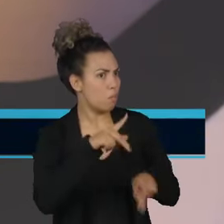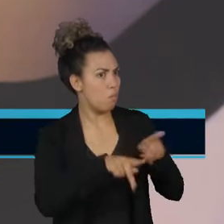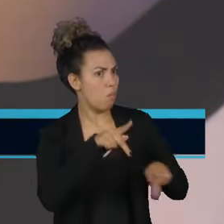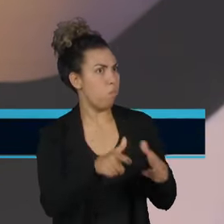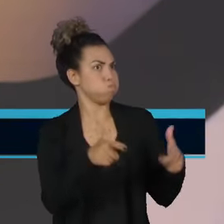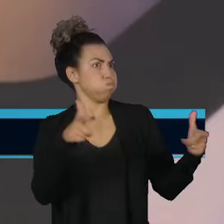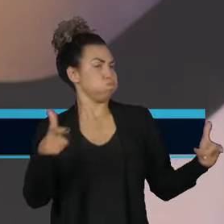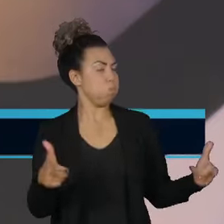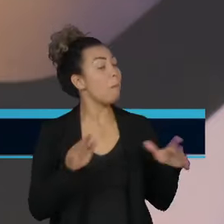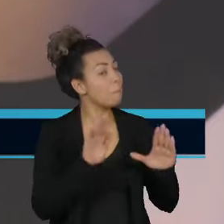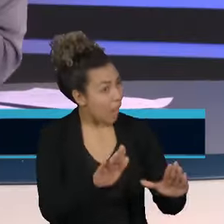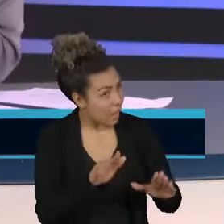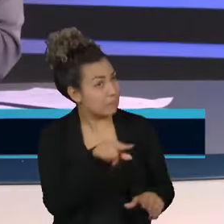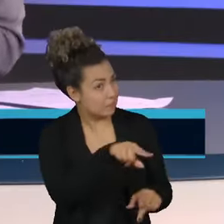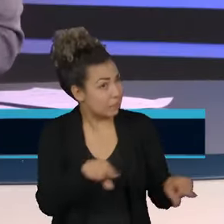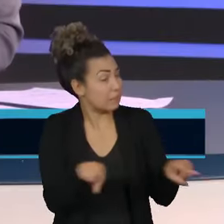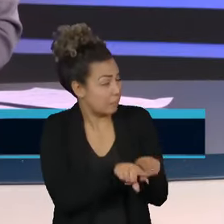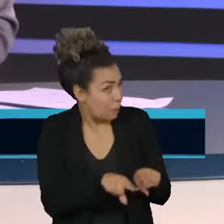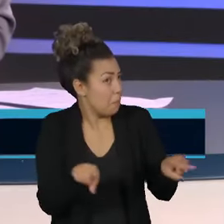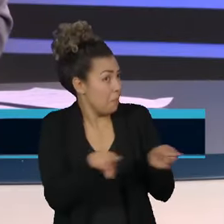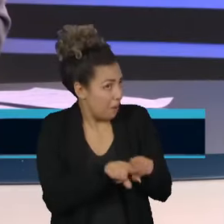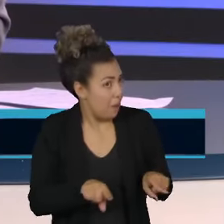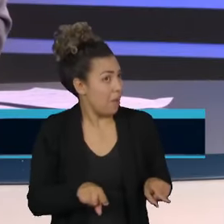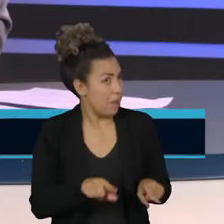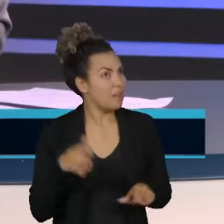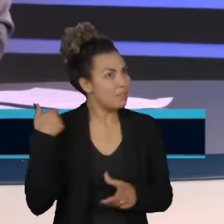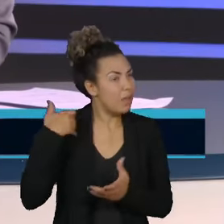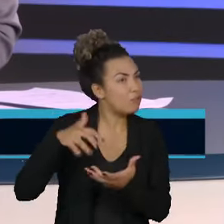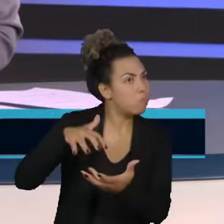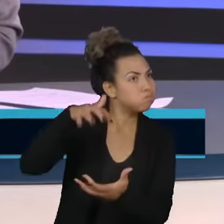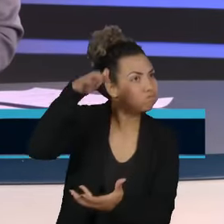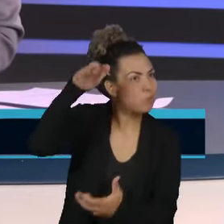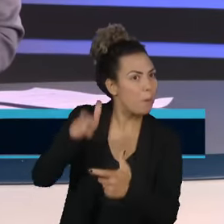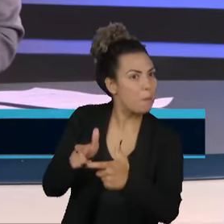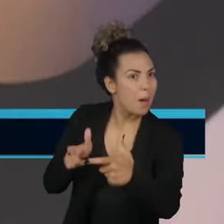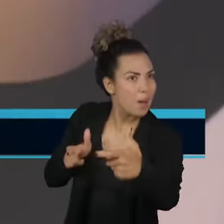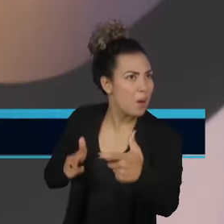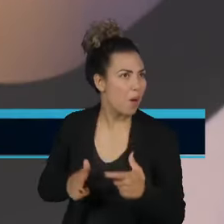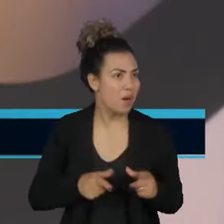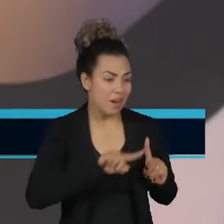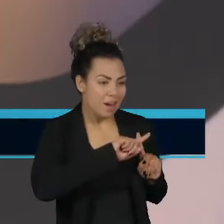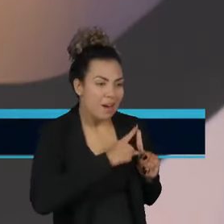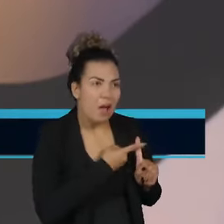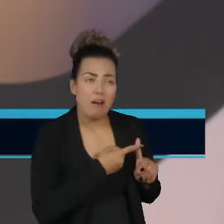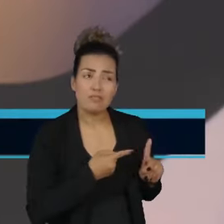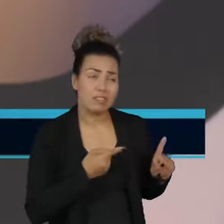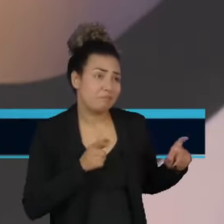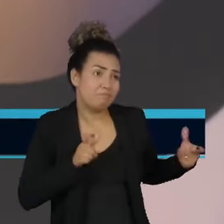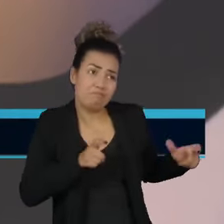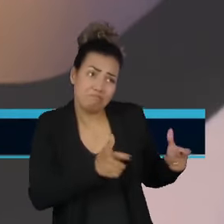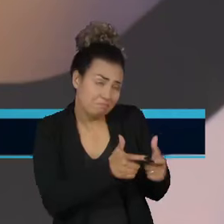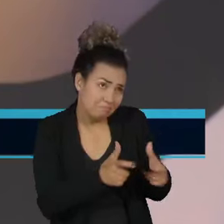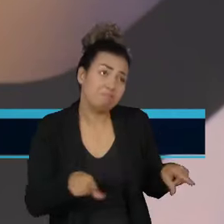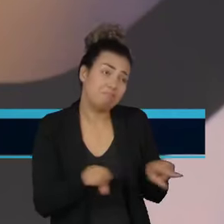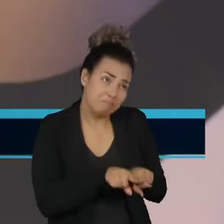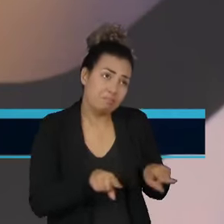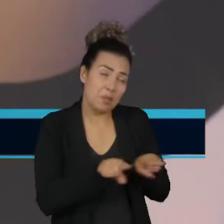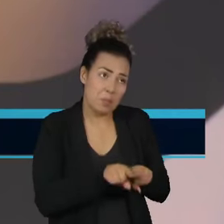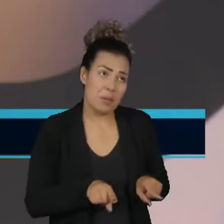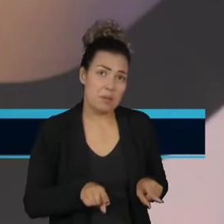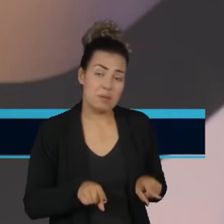questão do aumento do envelhecimento e também das baixas taxas de fecundidade.